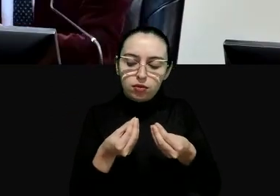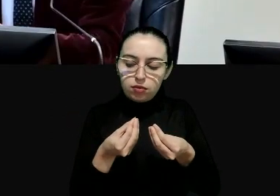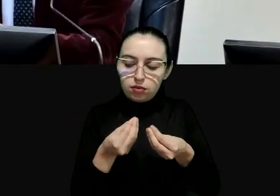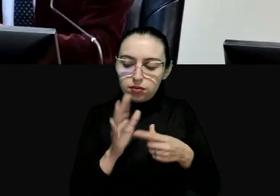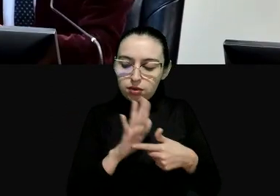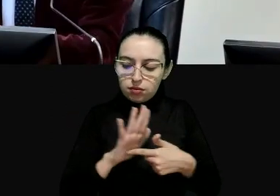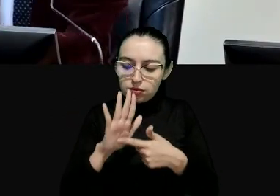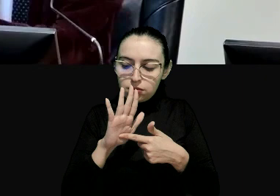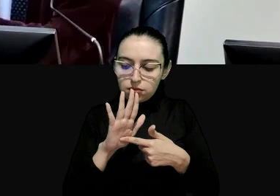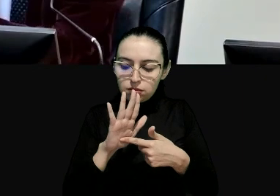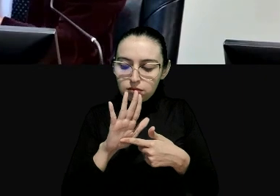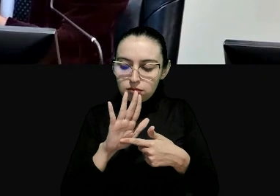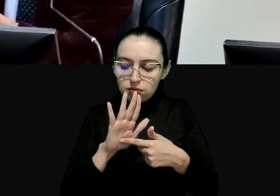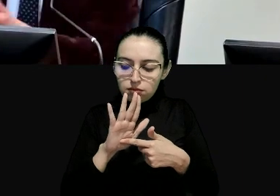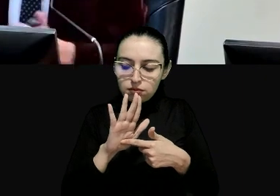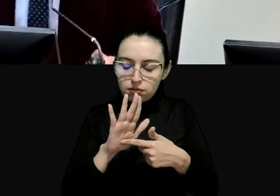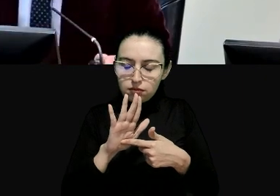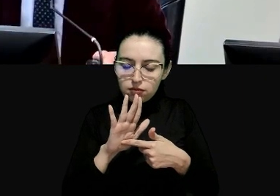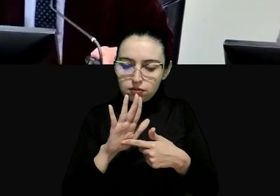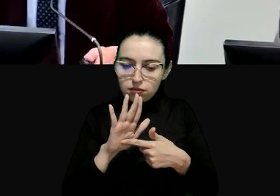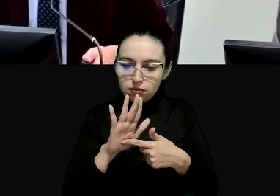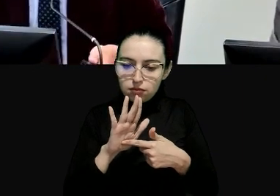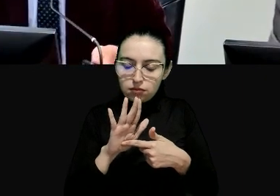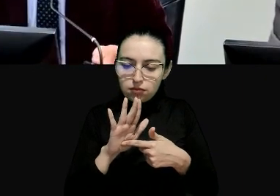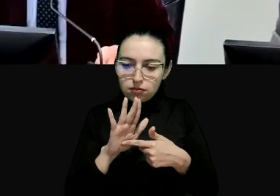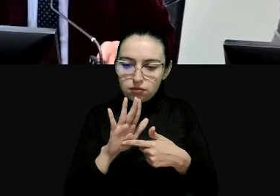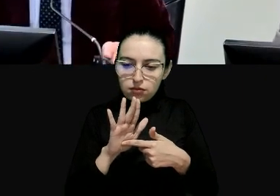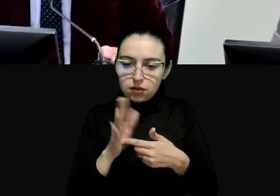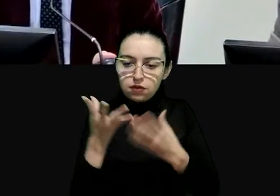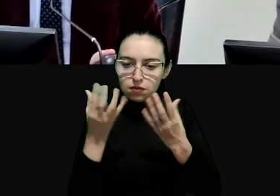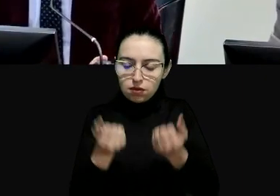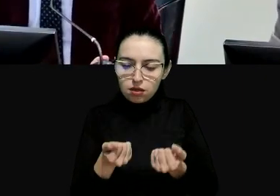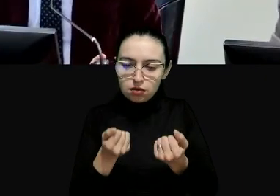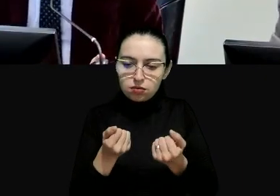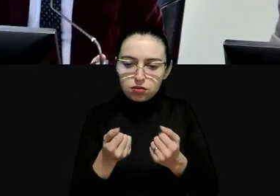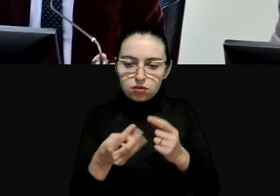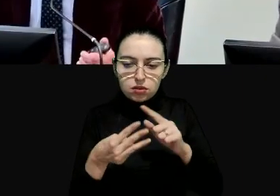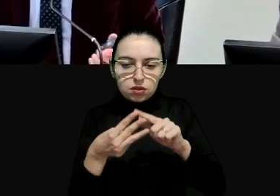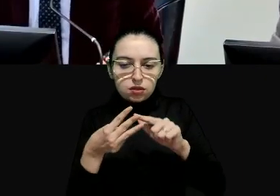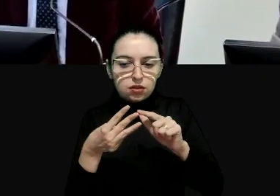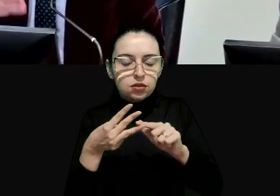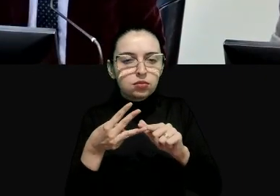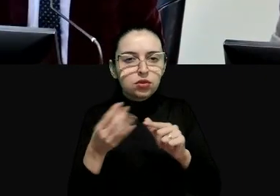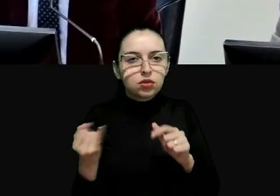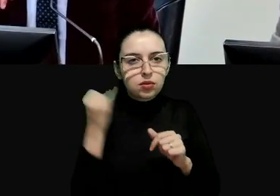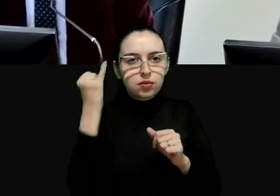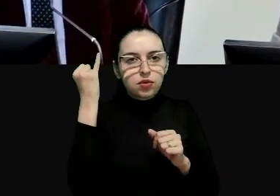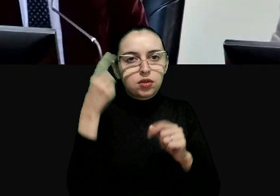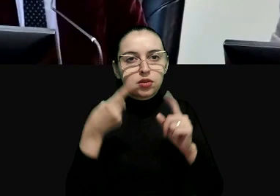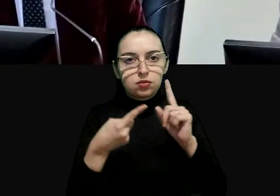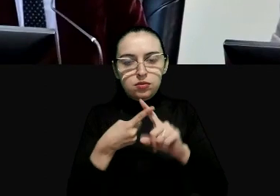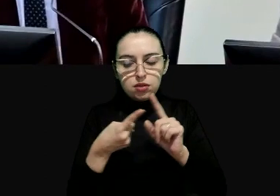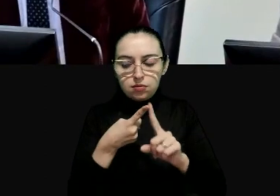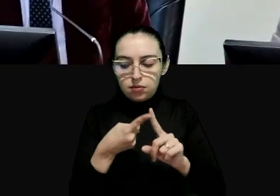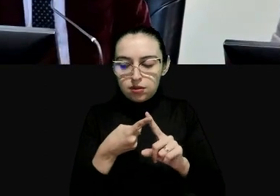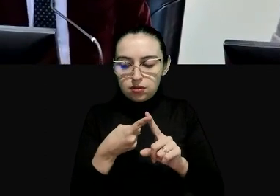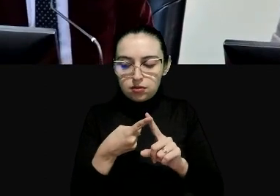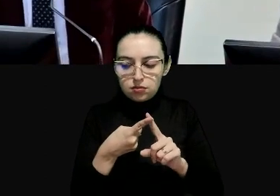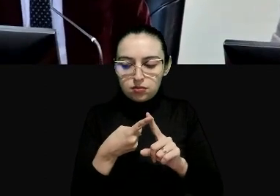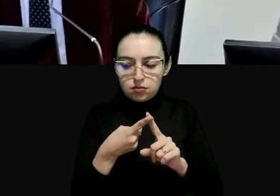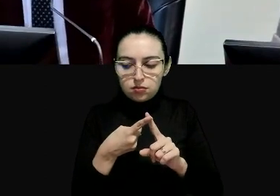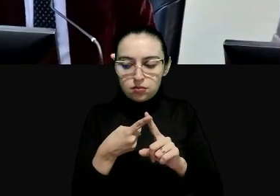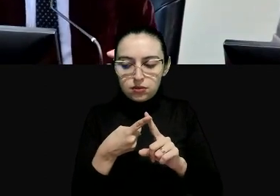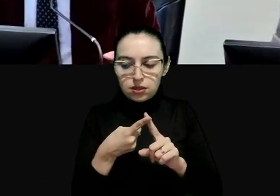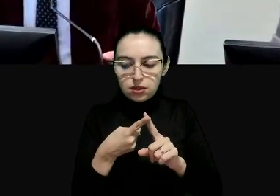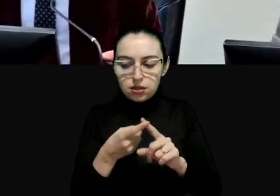aqui então vamos a ver três pontos o primeiro ponto é ver o é